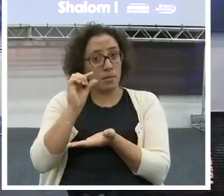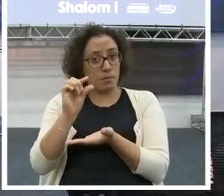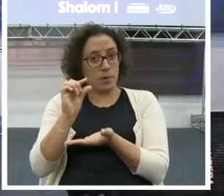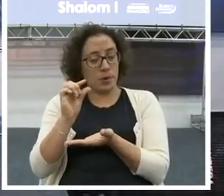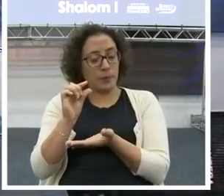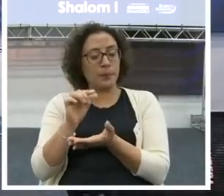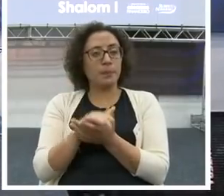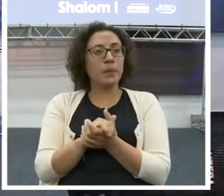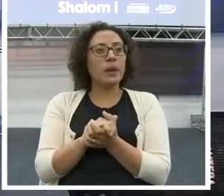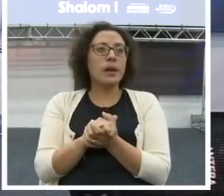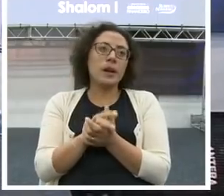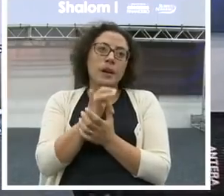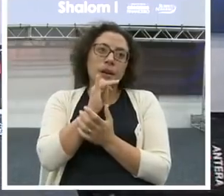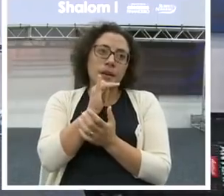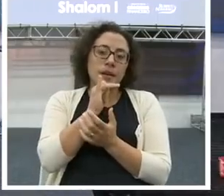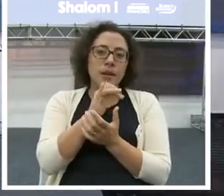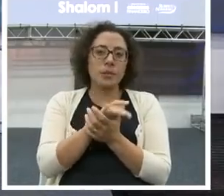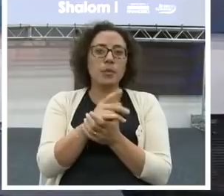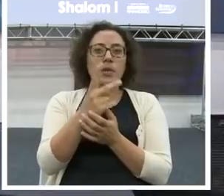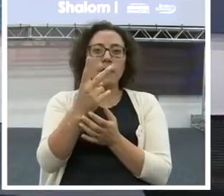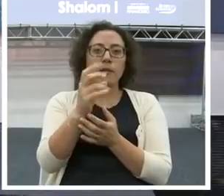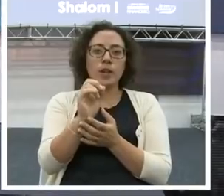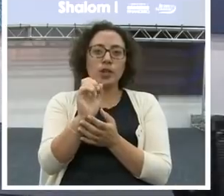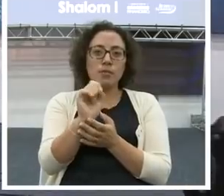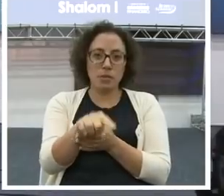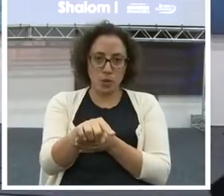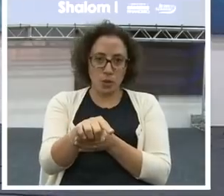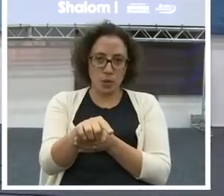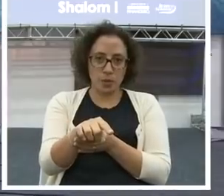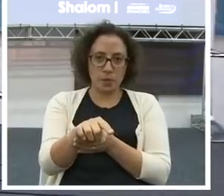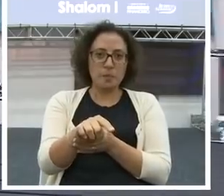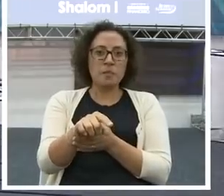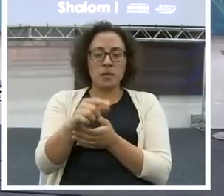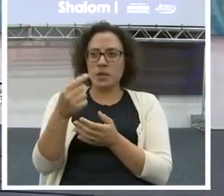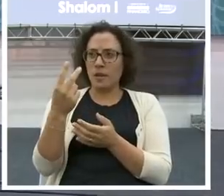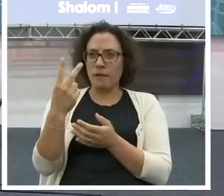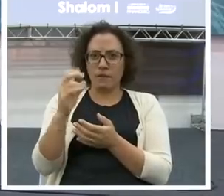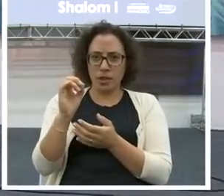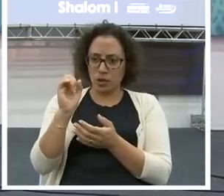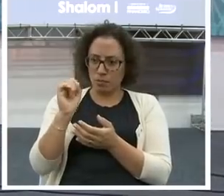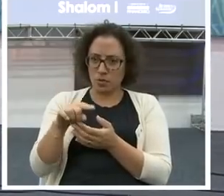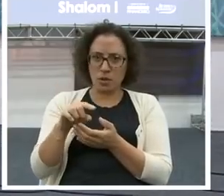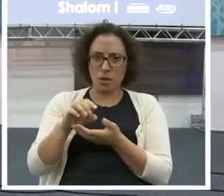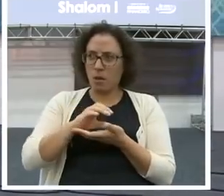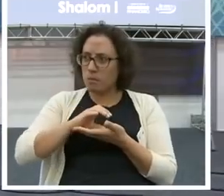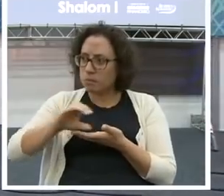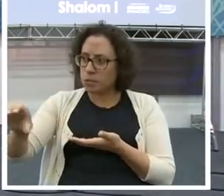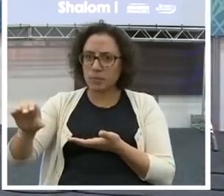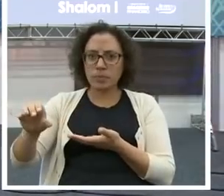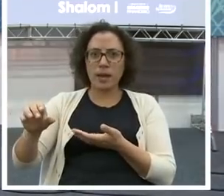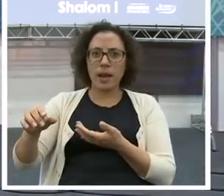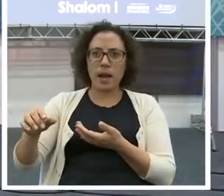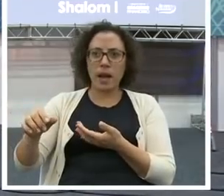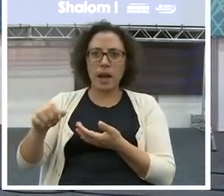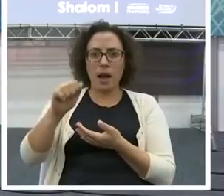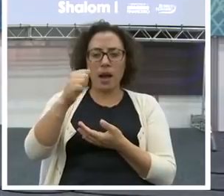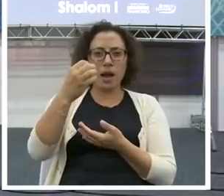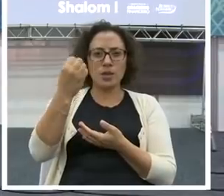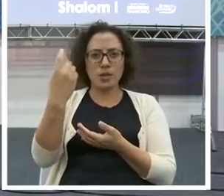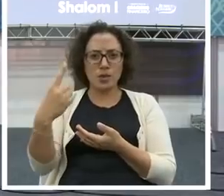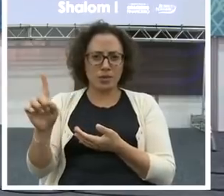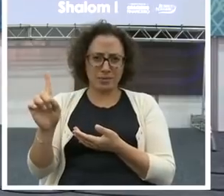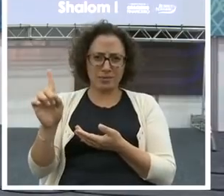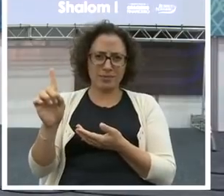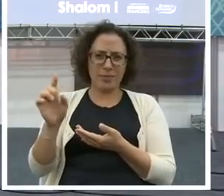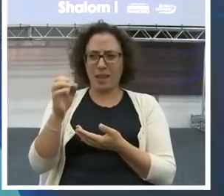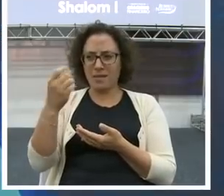Vamos supor que você tenha 20 mil reais, e você vai investir, se você chegar a 20 mil reais e vai investir em ações agora, a chance de você quebrar a cara é muito